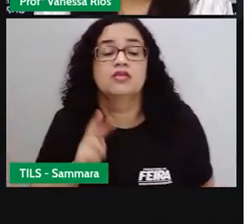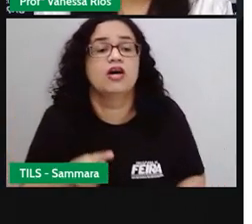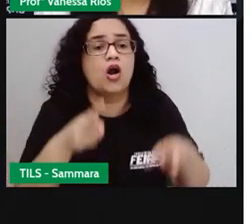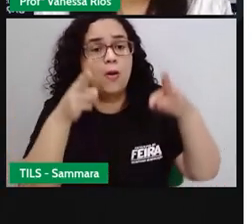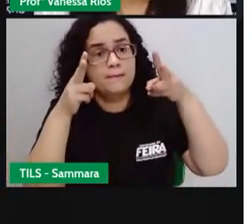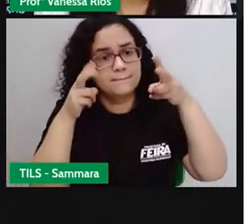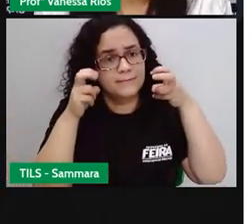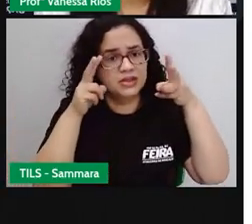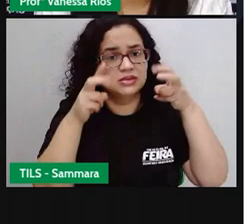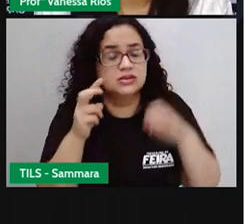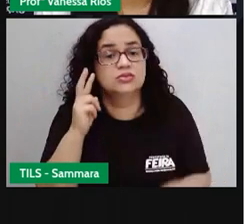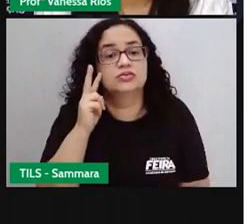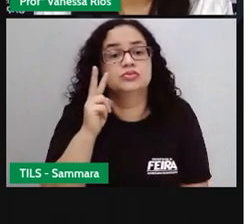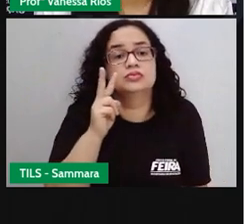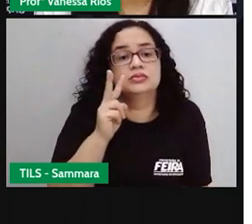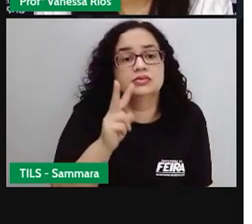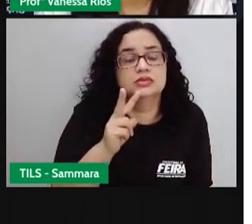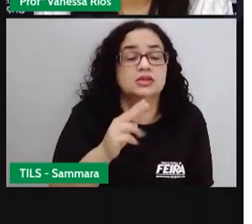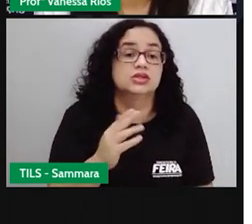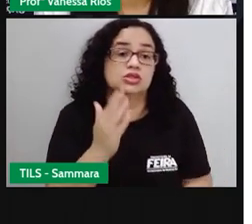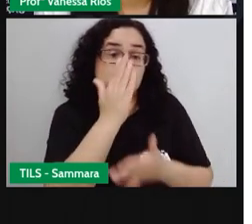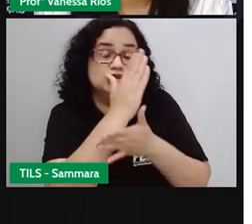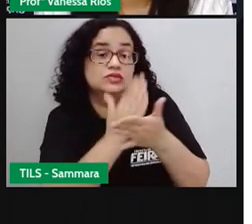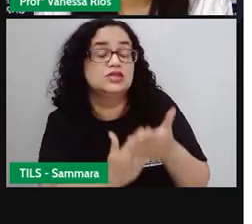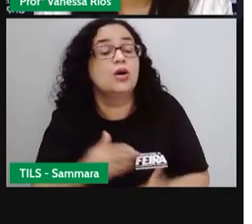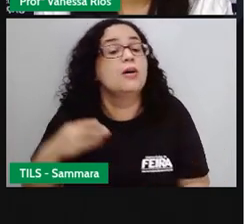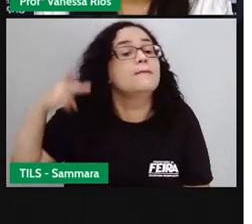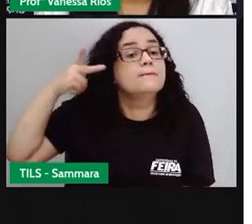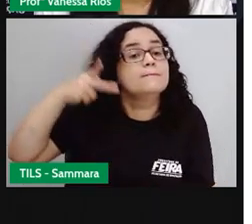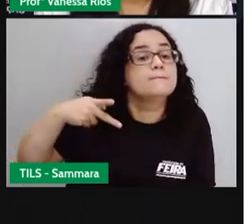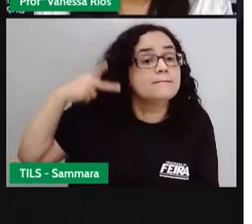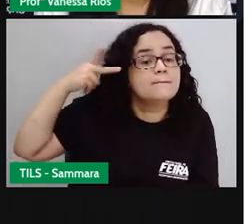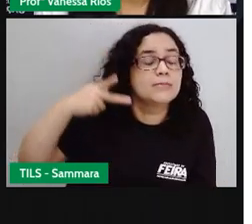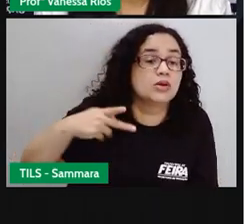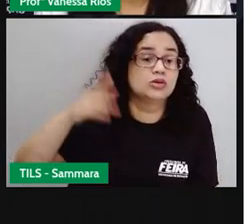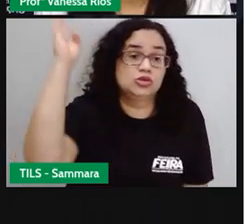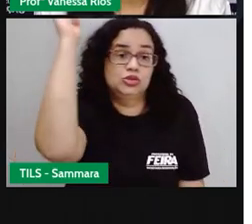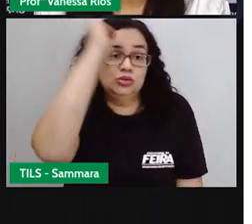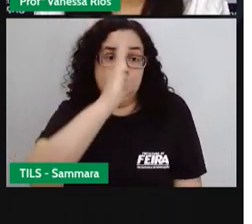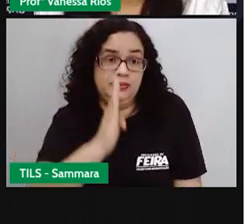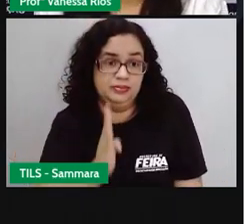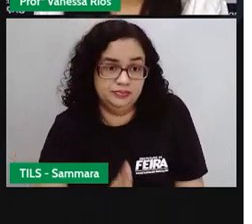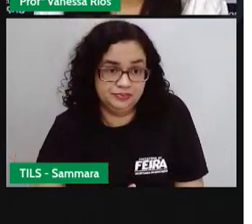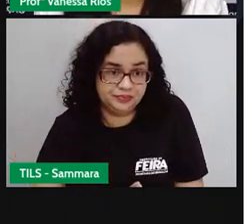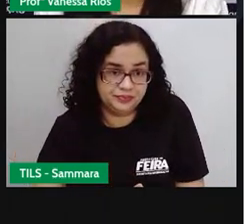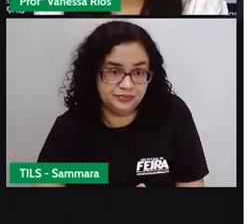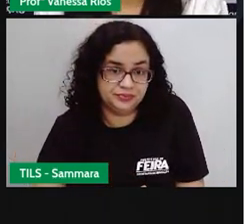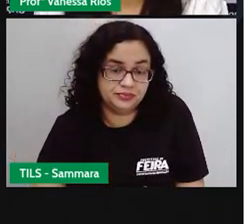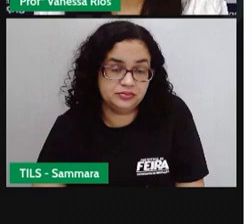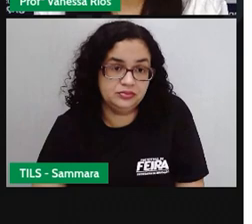observa aí em relação a essa divisão política, né? O Brasil, ele foi